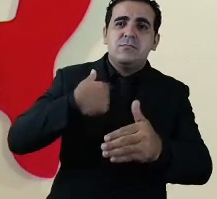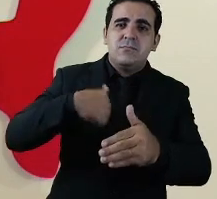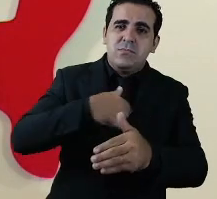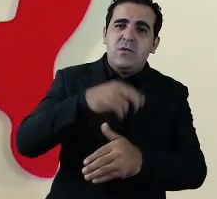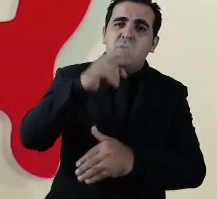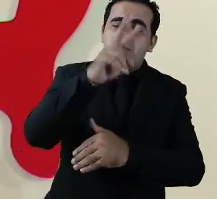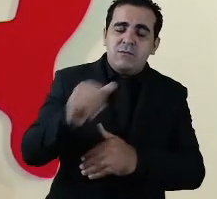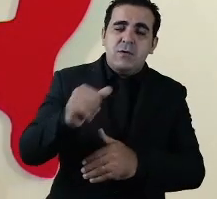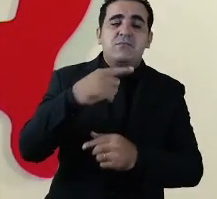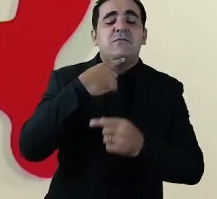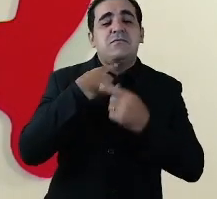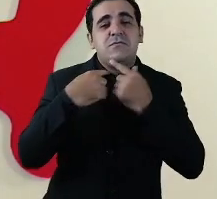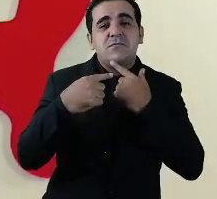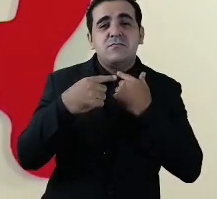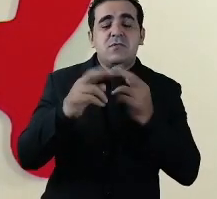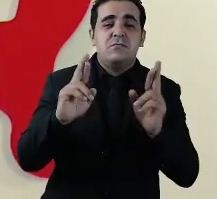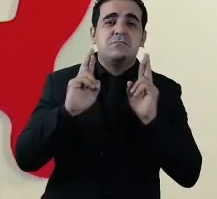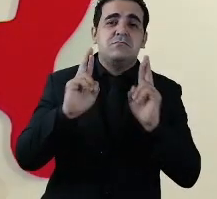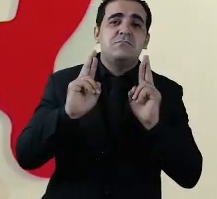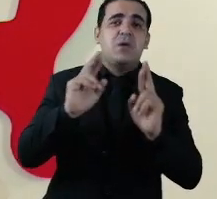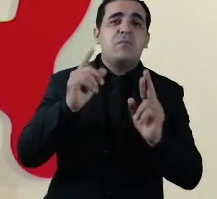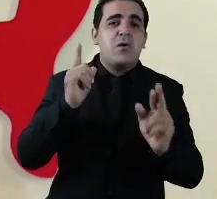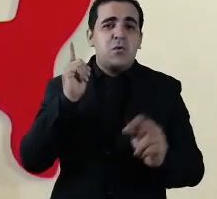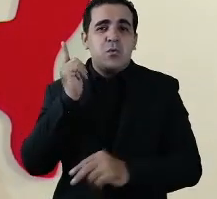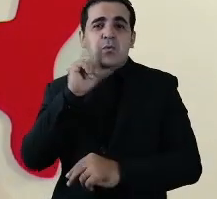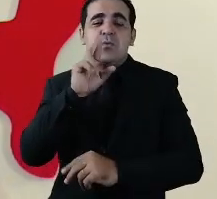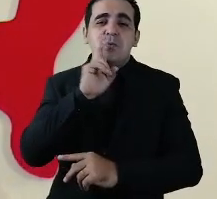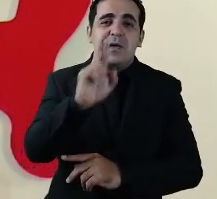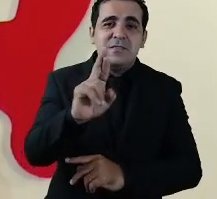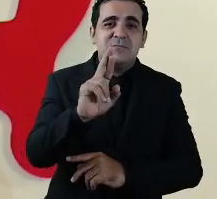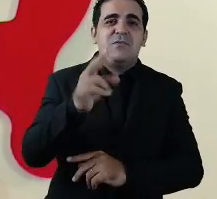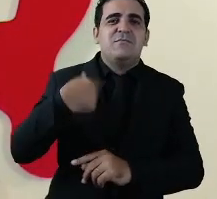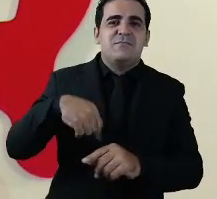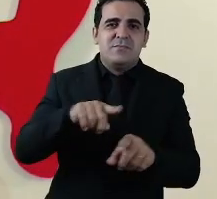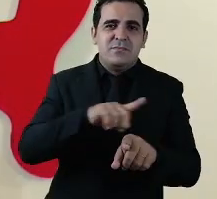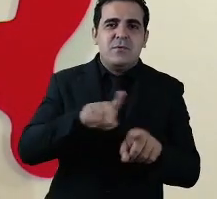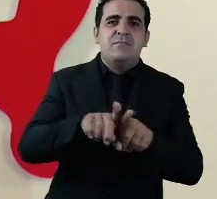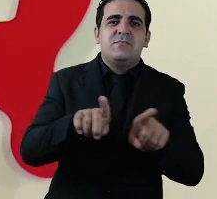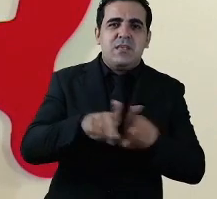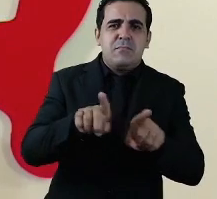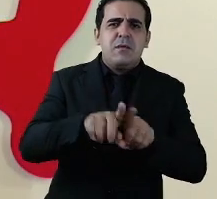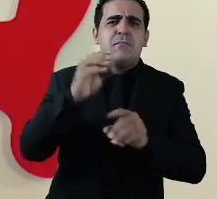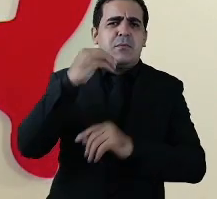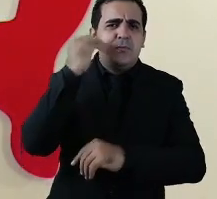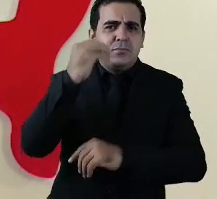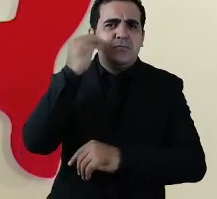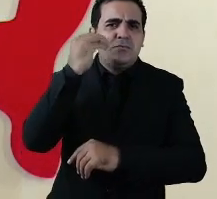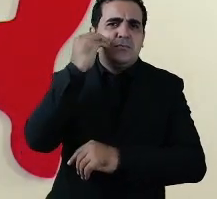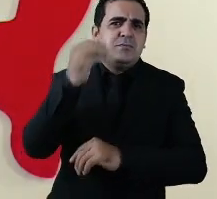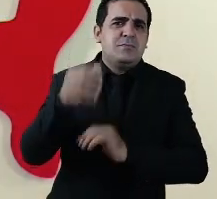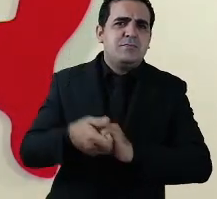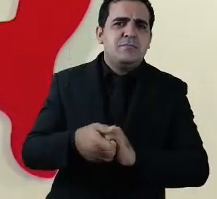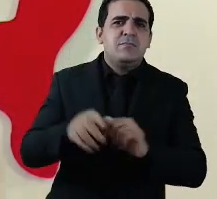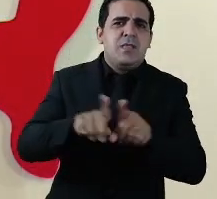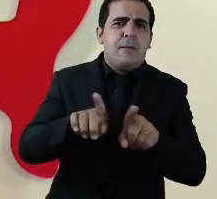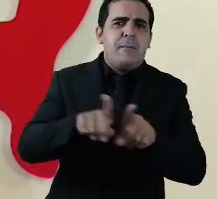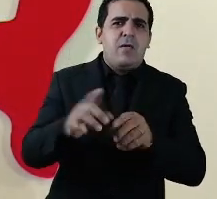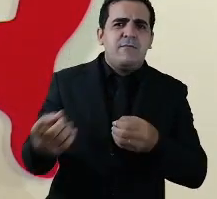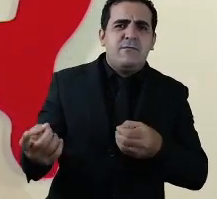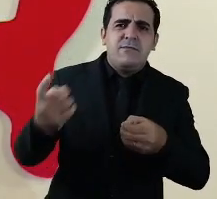desejamos todos que seja um processo exitoso, ou seja, nós possamos vivenciar a